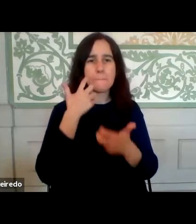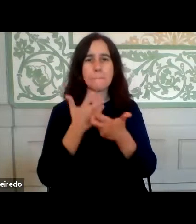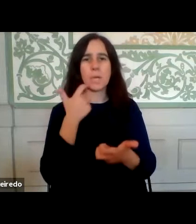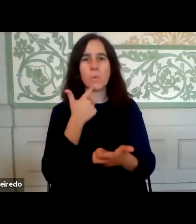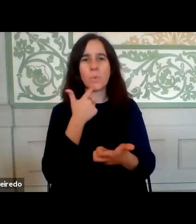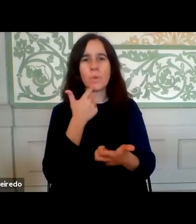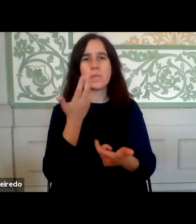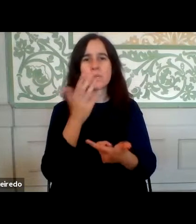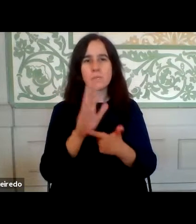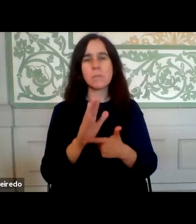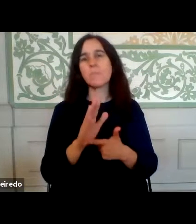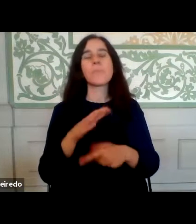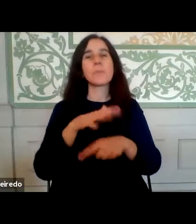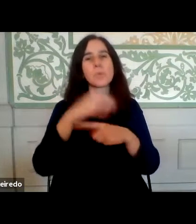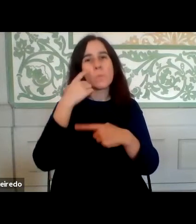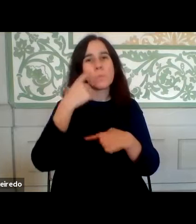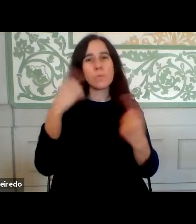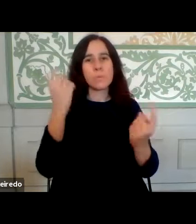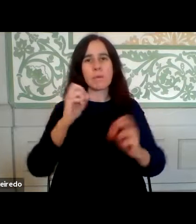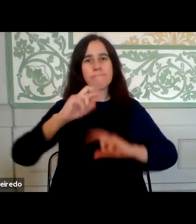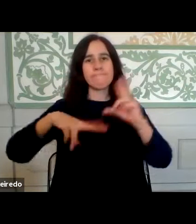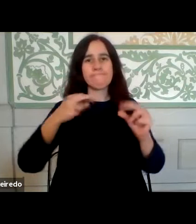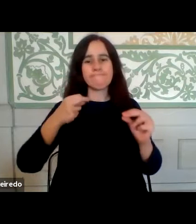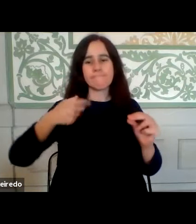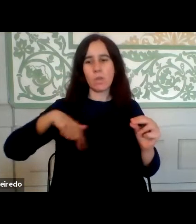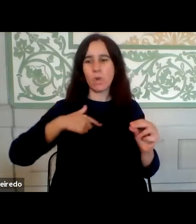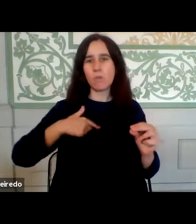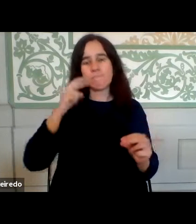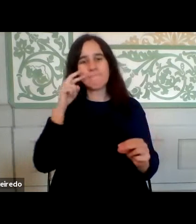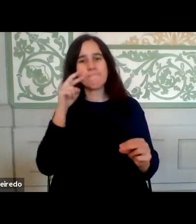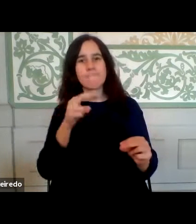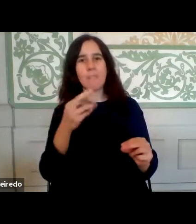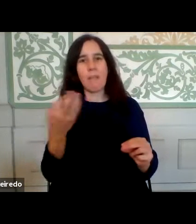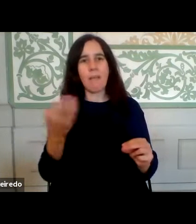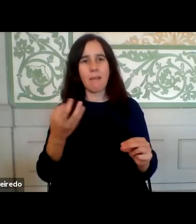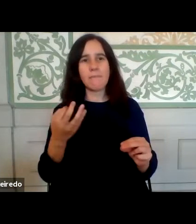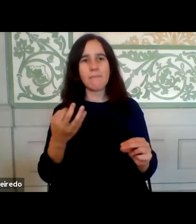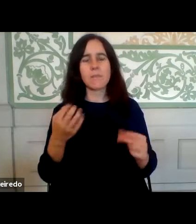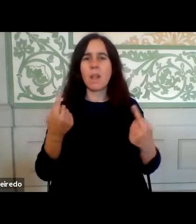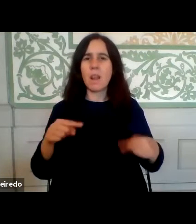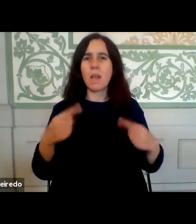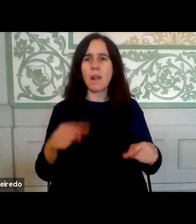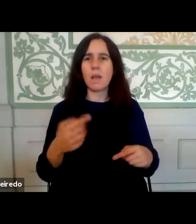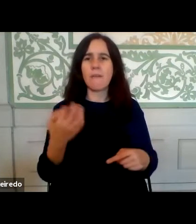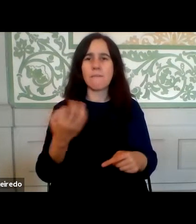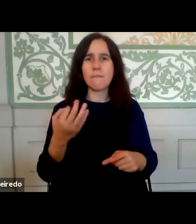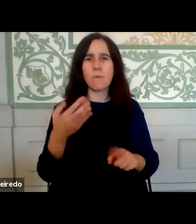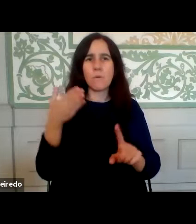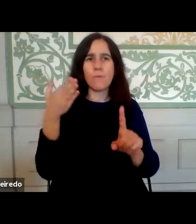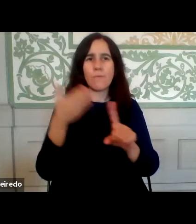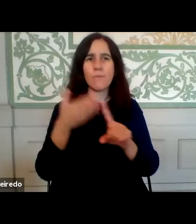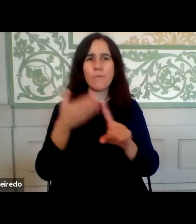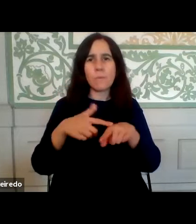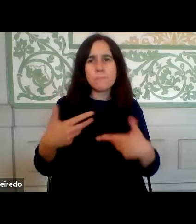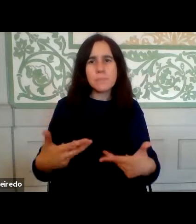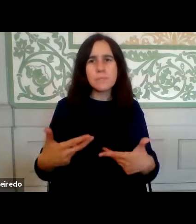reinvenção da Administração Pública que nós testemunhamos, uma reinvenção focada no presente,